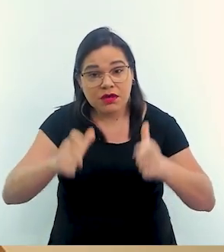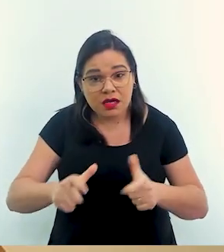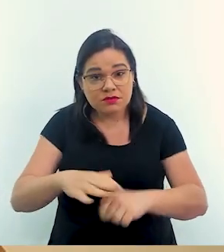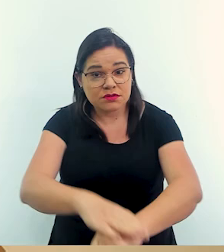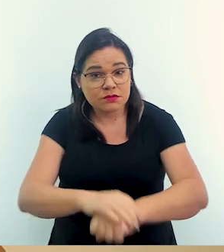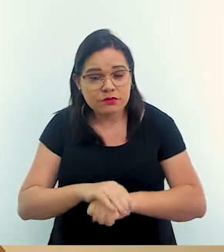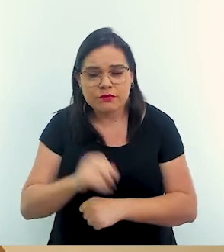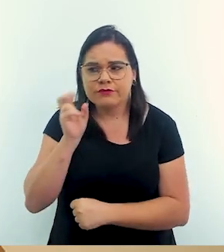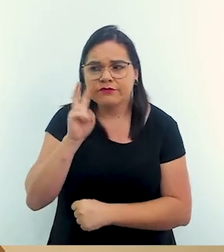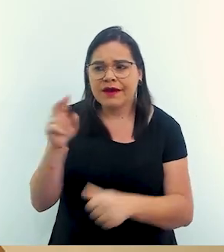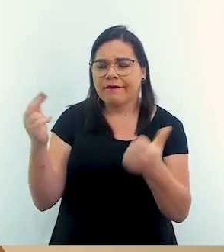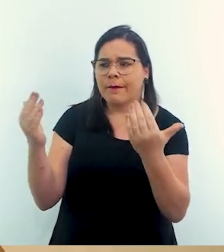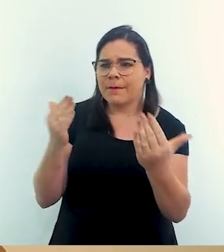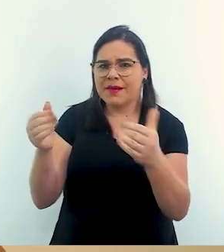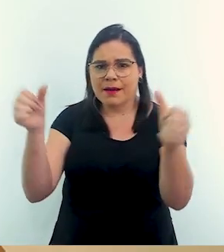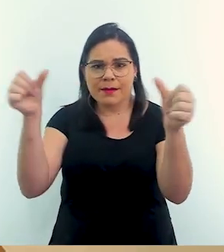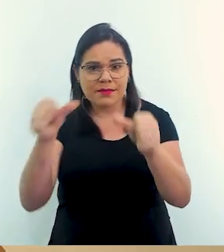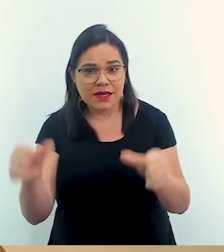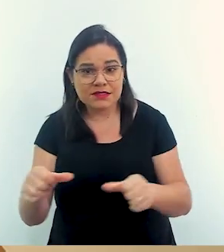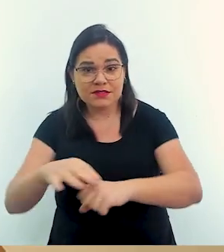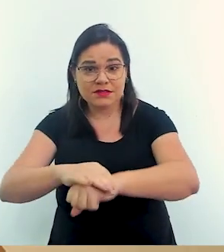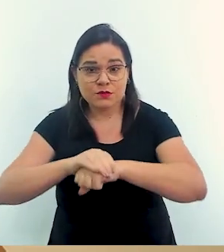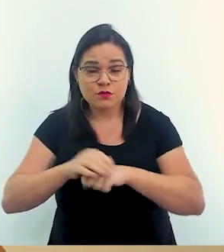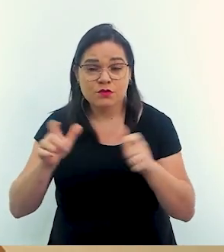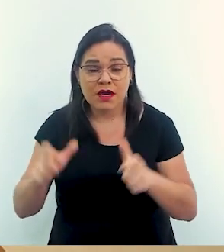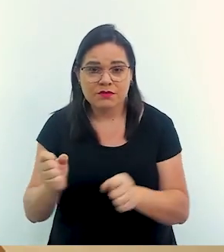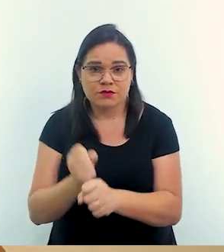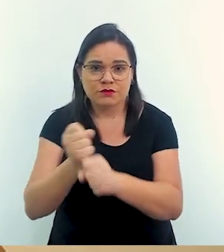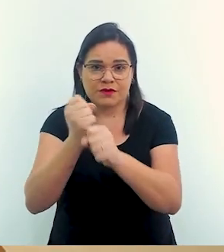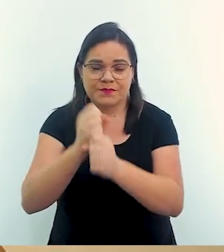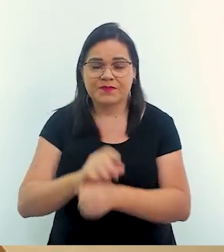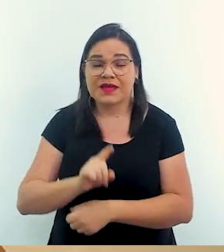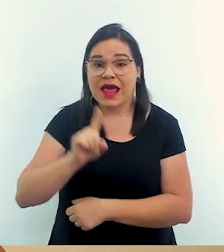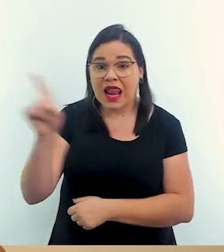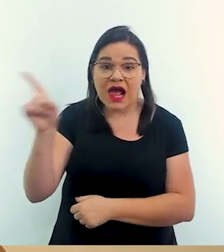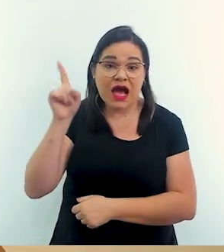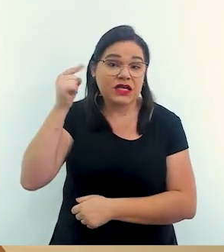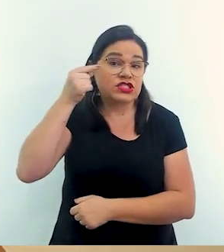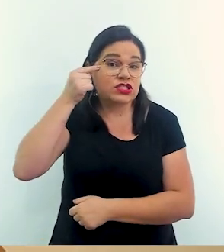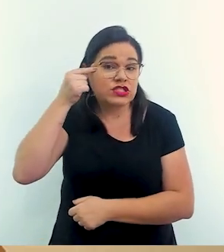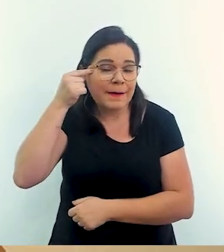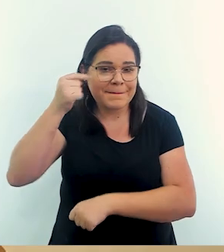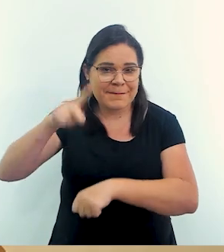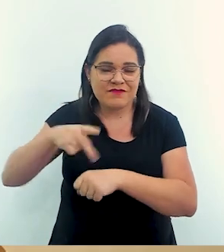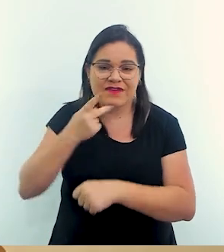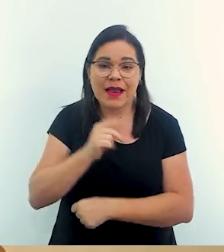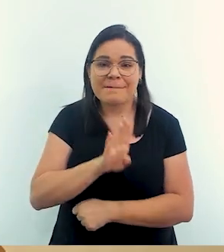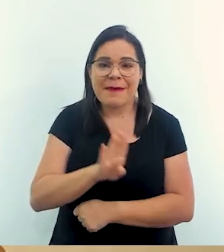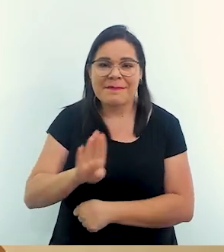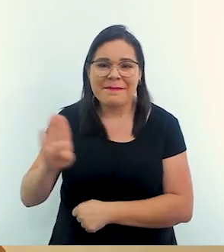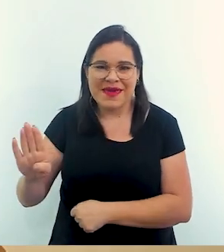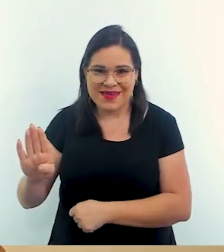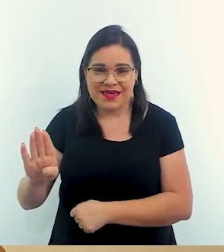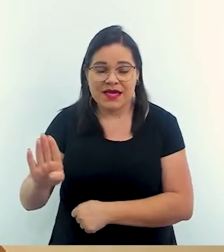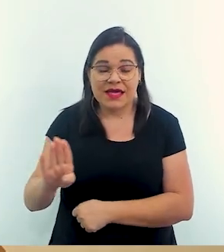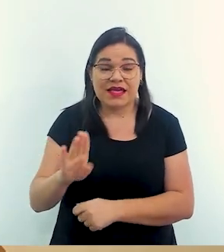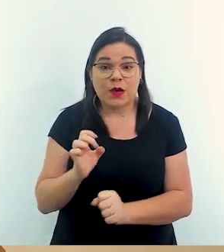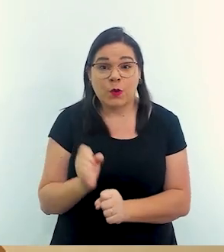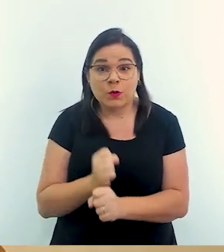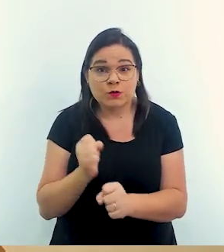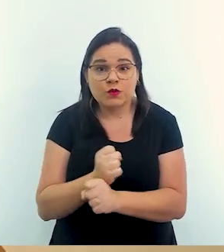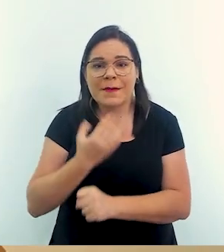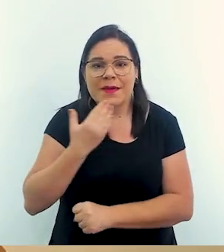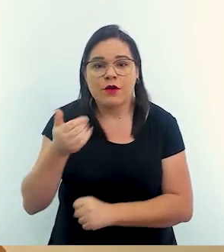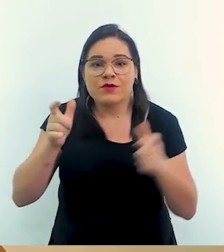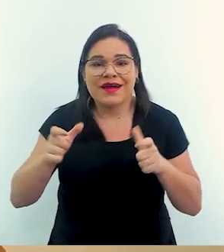fazer uma análise qual é o local seguro para fazer essa reconstrução. O que o Japão chama de Build Back Better, é o BBB japonês. É de